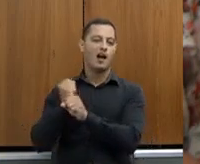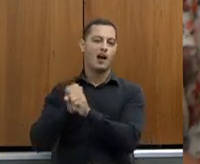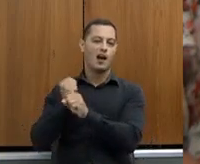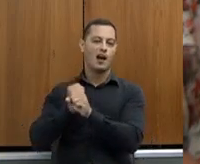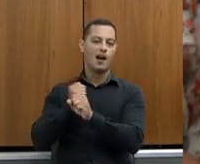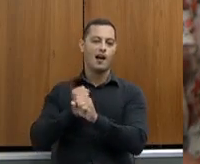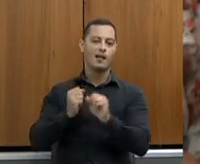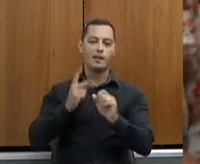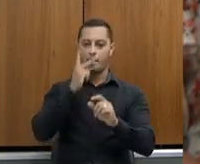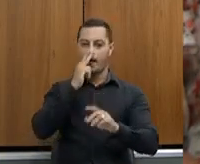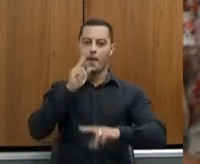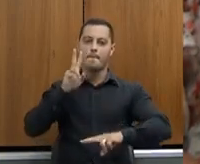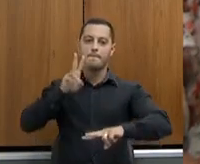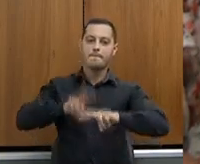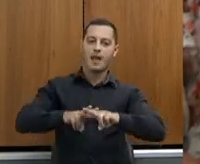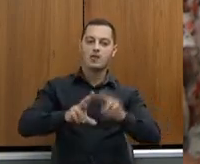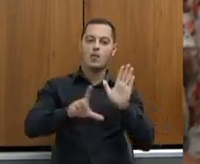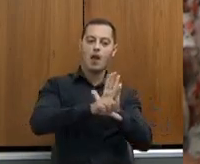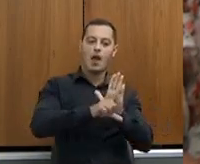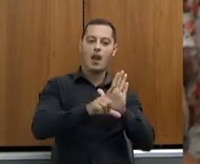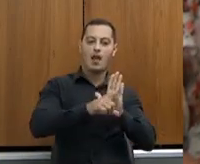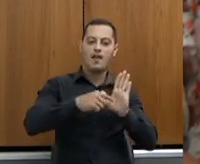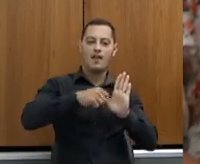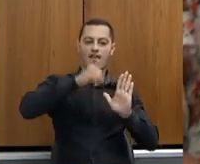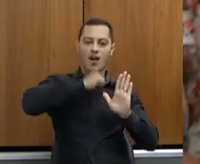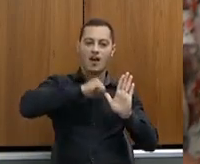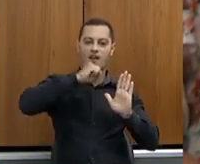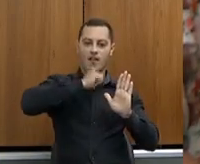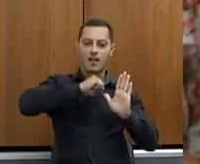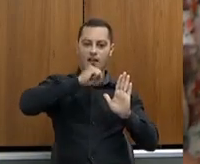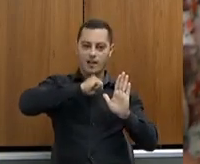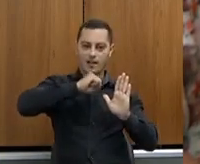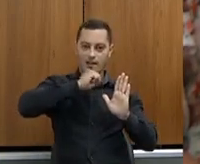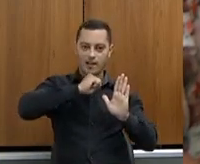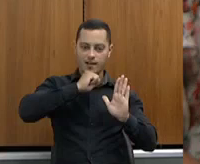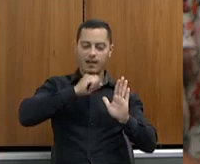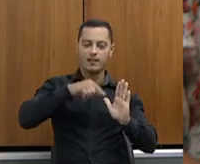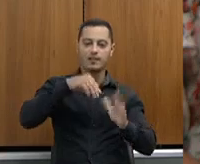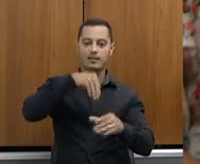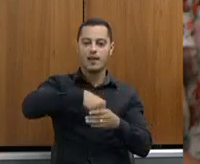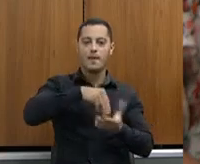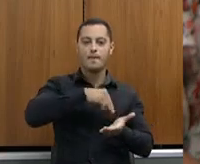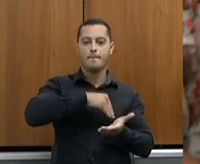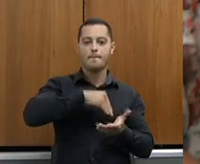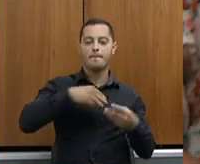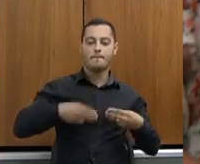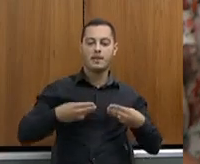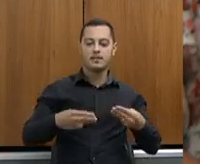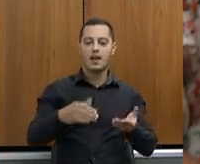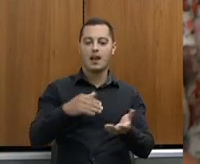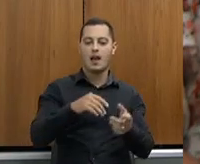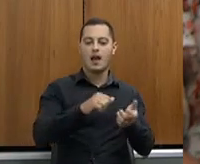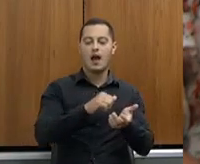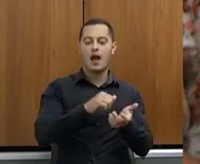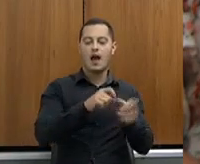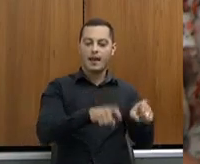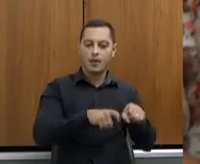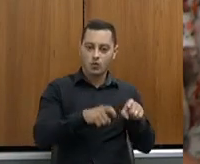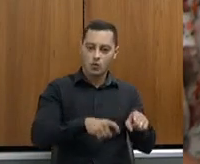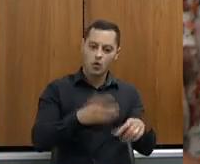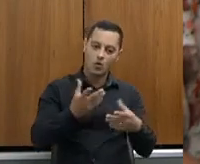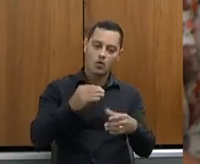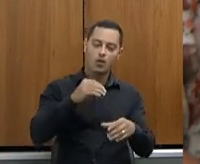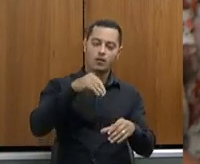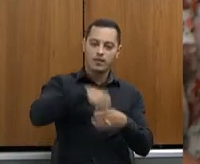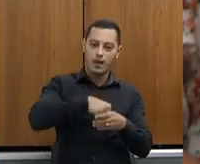legislações tão antigas, tão deficientes do Ministério da Agricultura e do Estado. O exemplo foi o